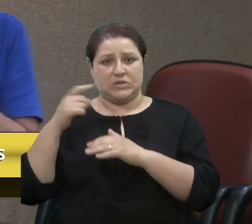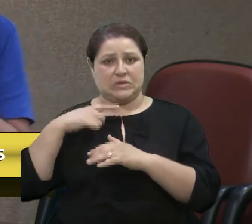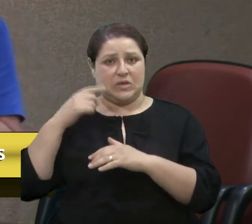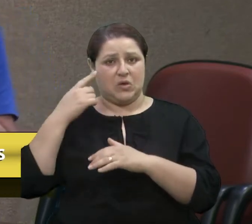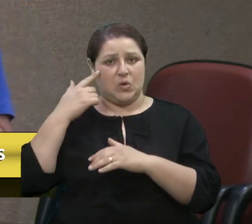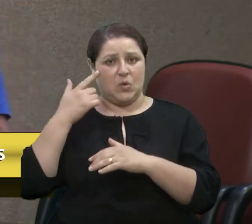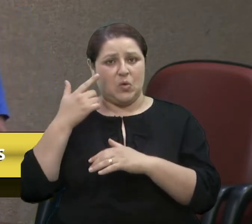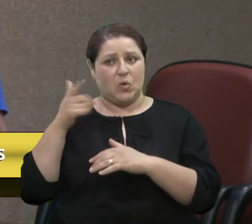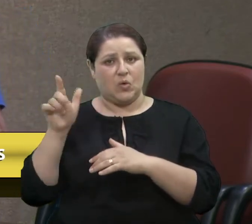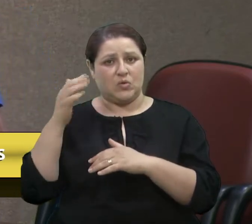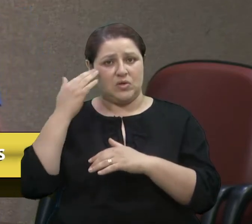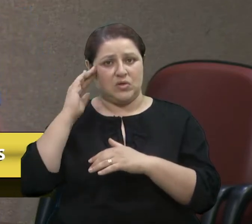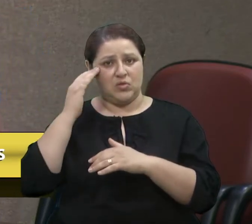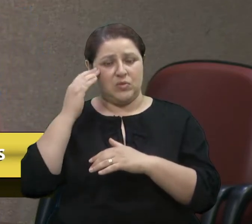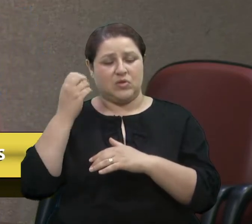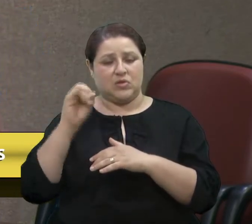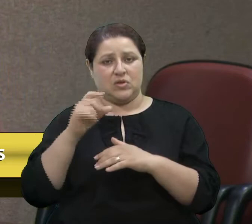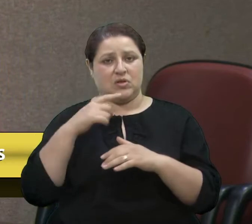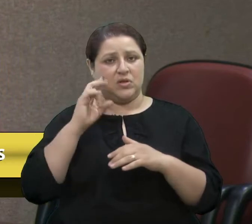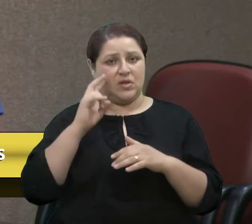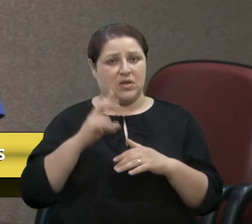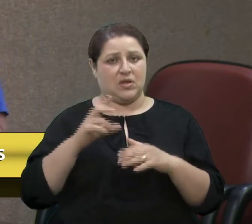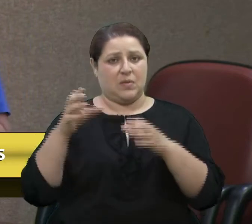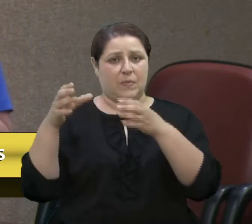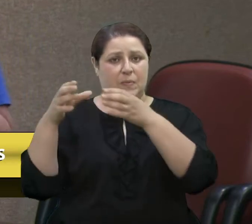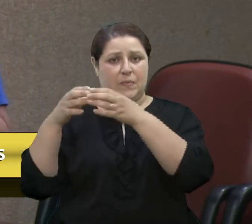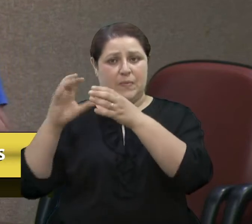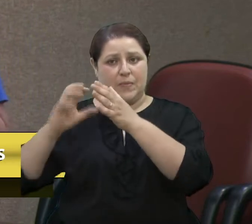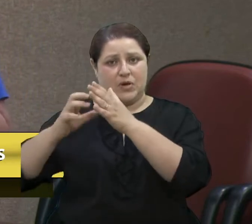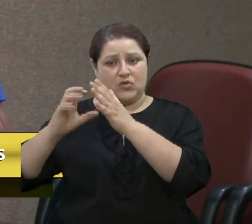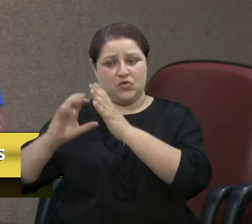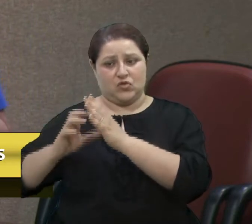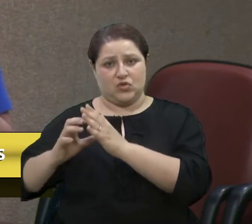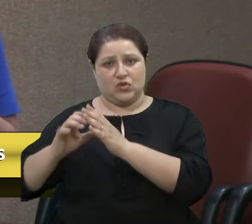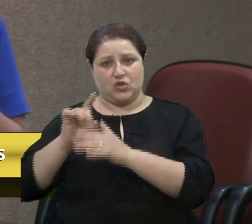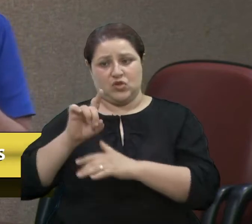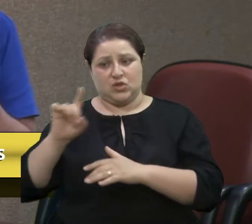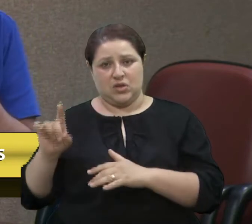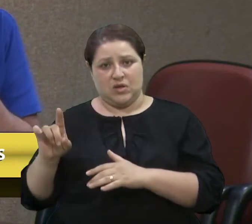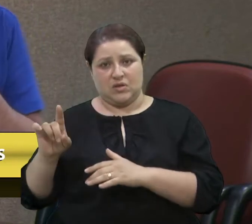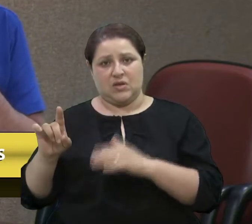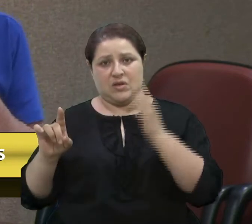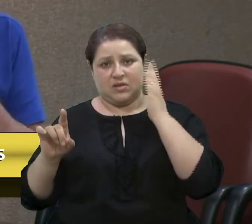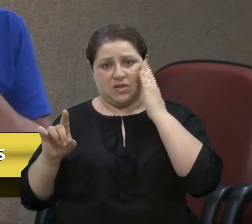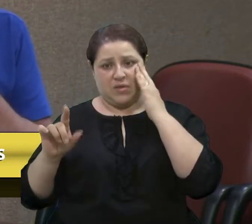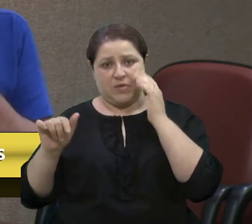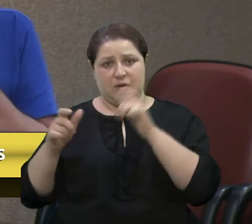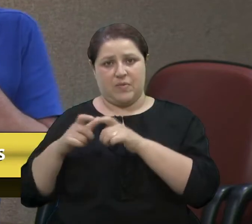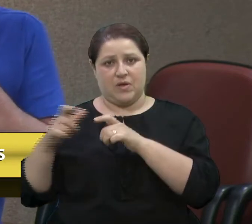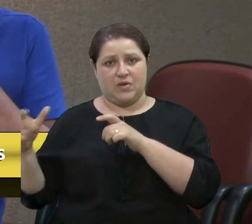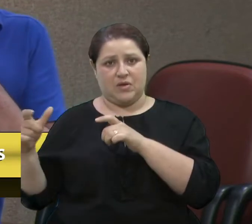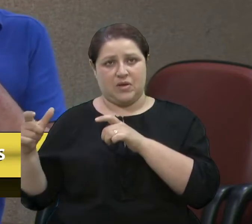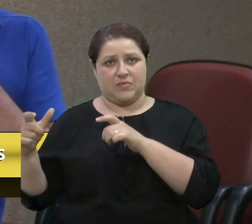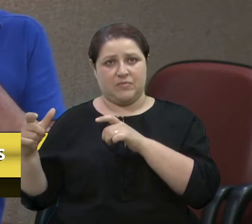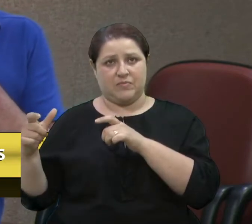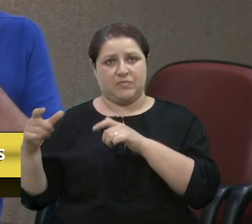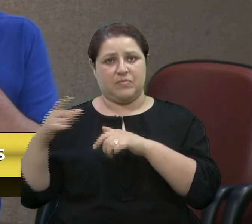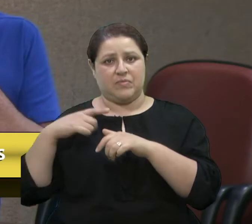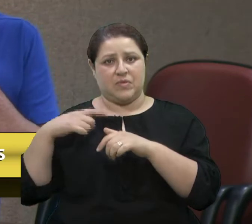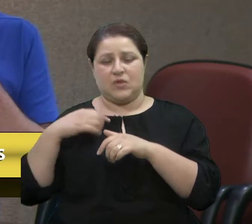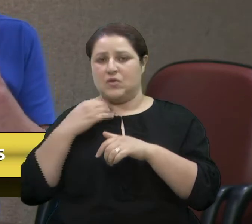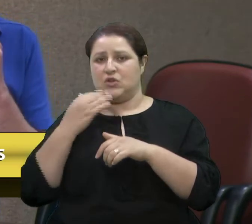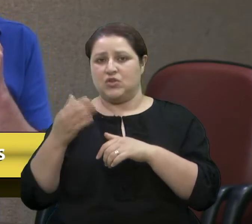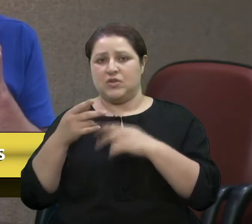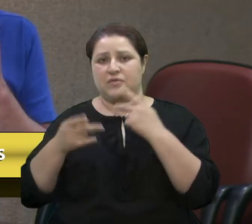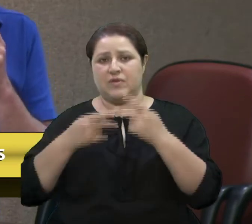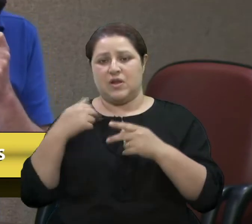se nós formarmos os partidos de direita, digamos assim, ali, você vai saber que nós somos maioria. Então, não adianta dizer que nós estamos